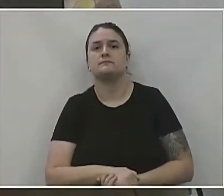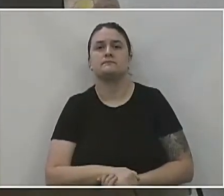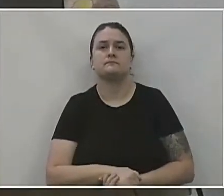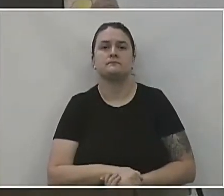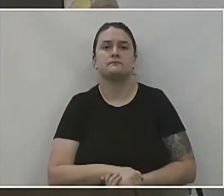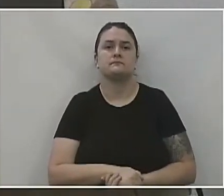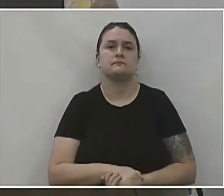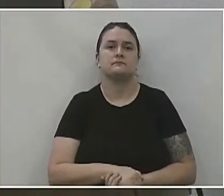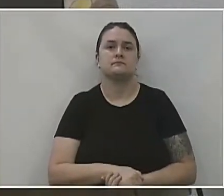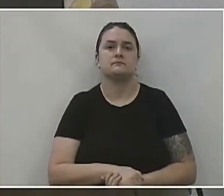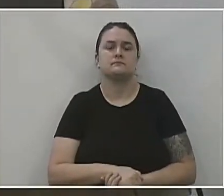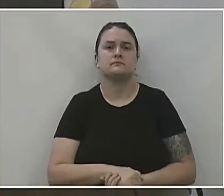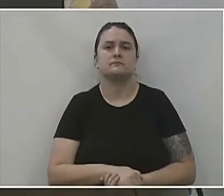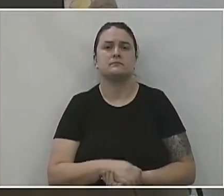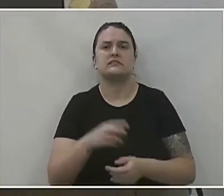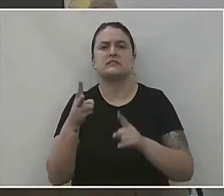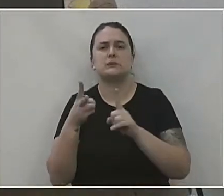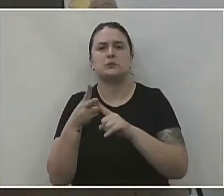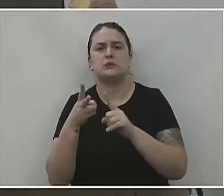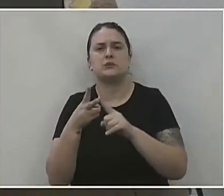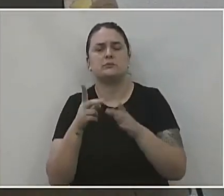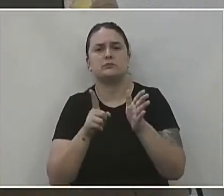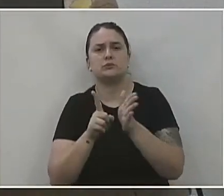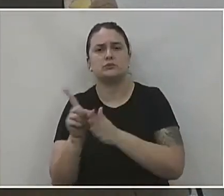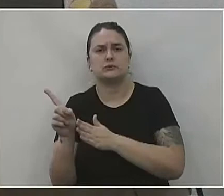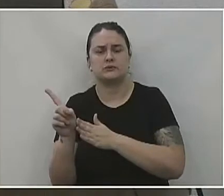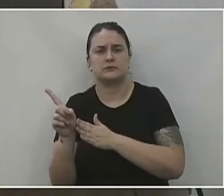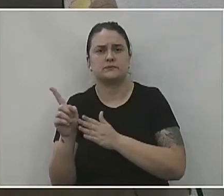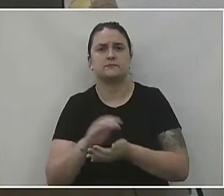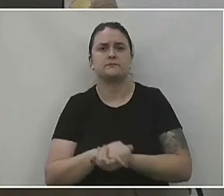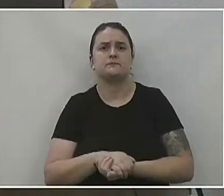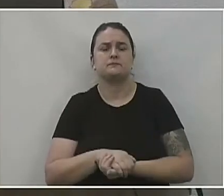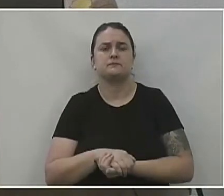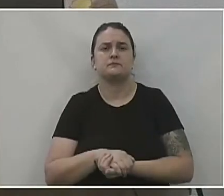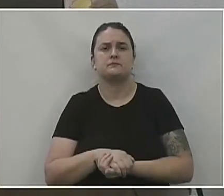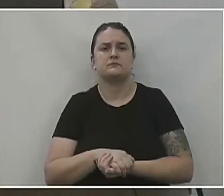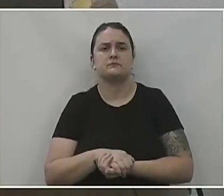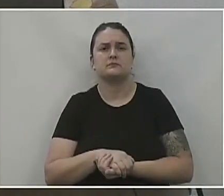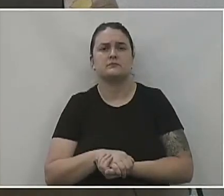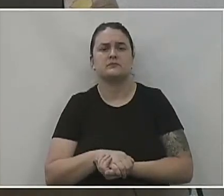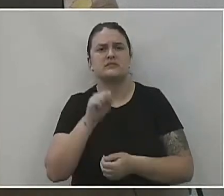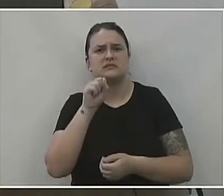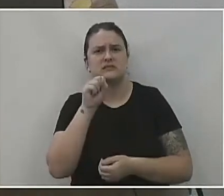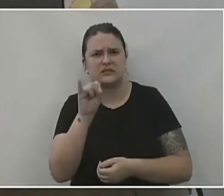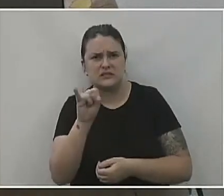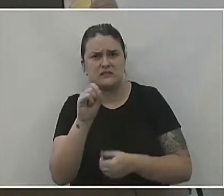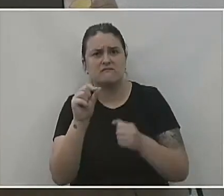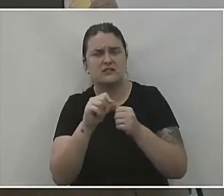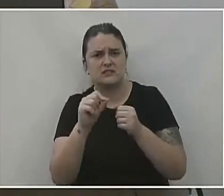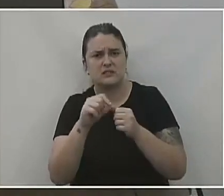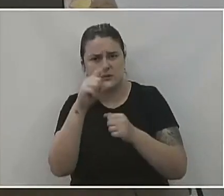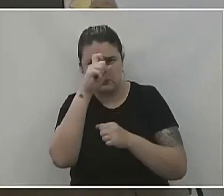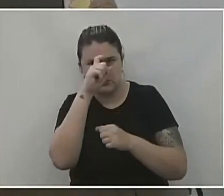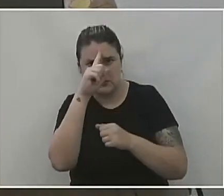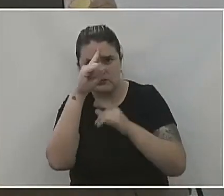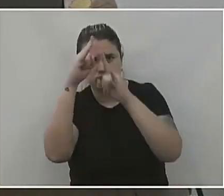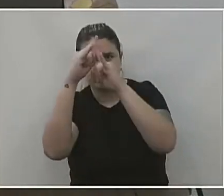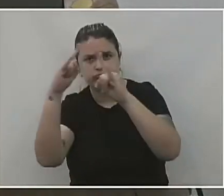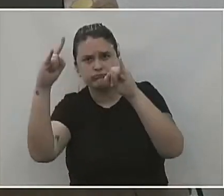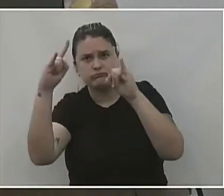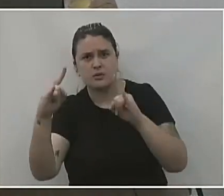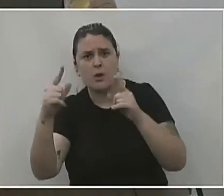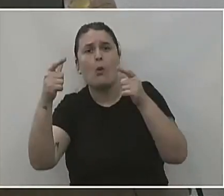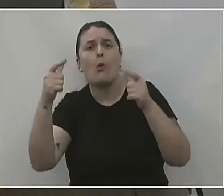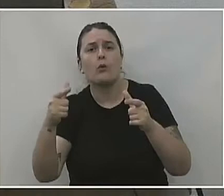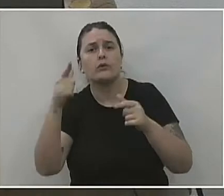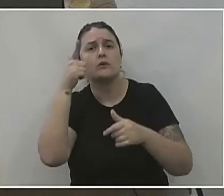Mas assim, vem uma outra pergunta para o senhor. Se a gente montar um hospital de campanha, da onde que nós vamos arranjar